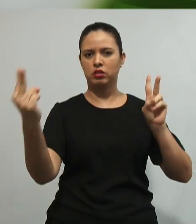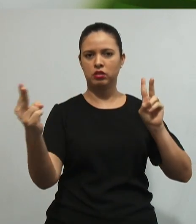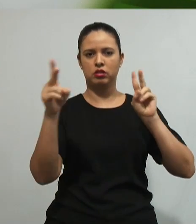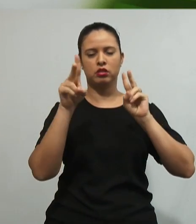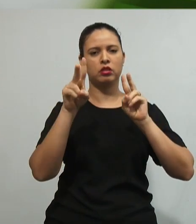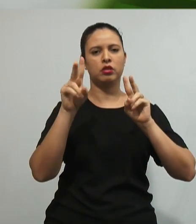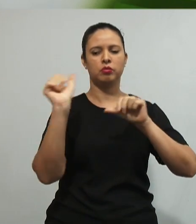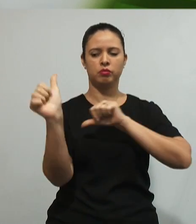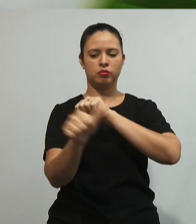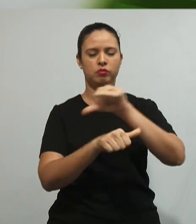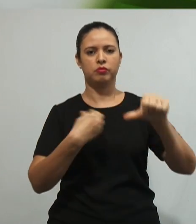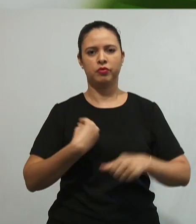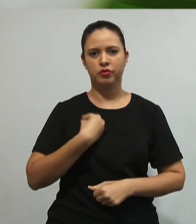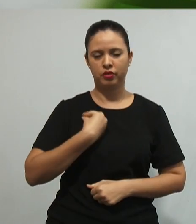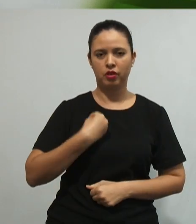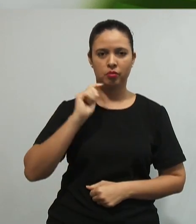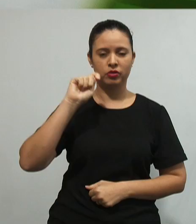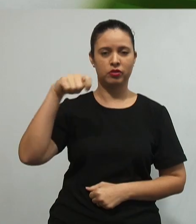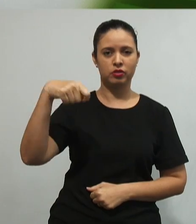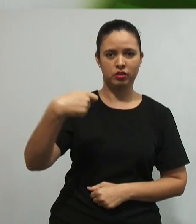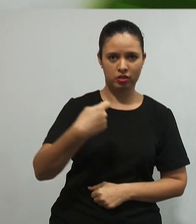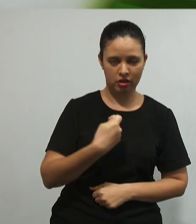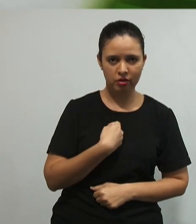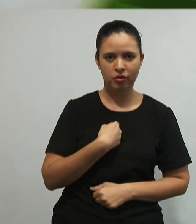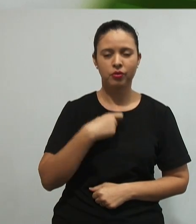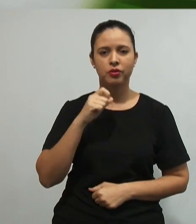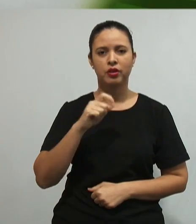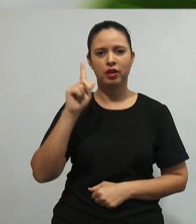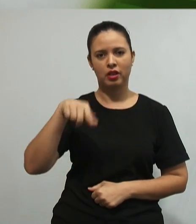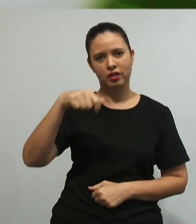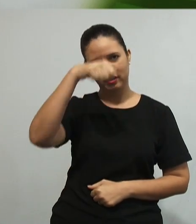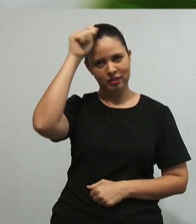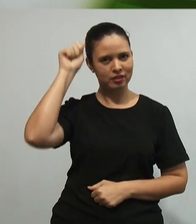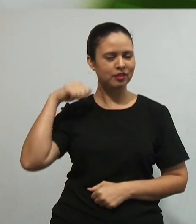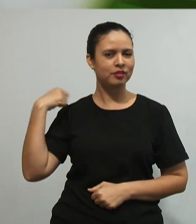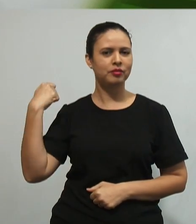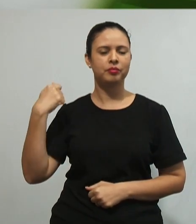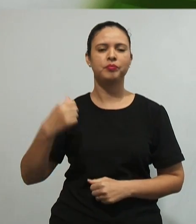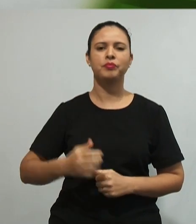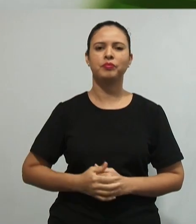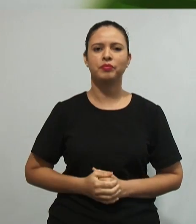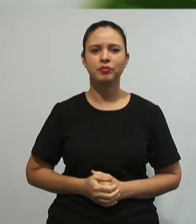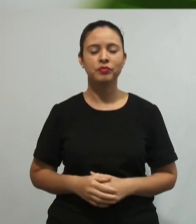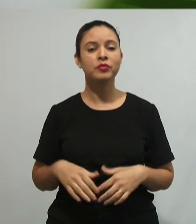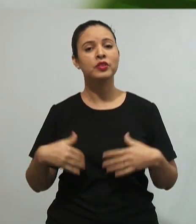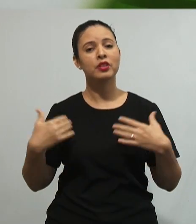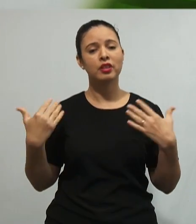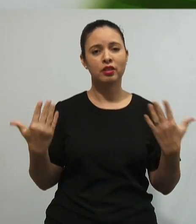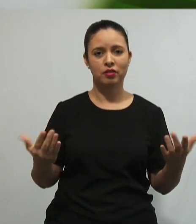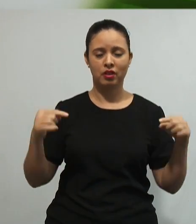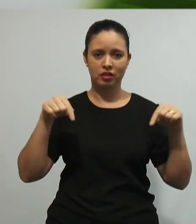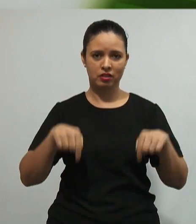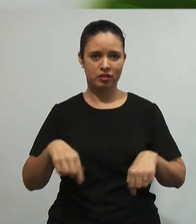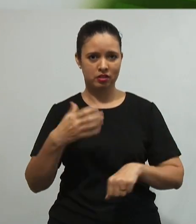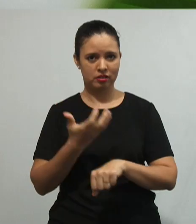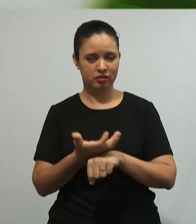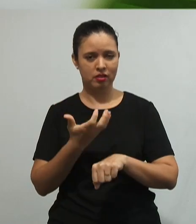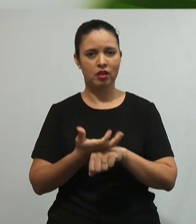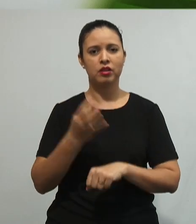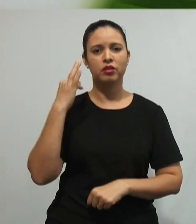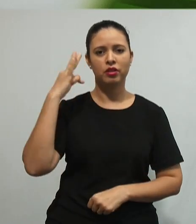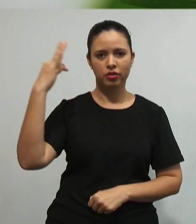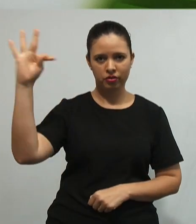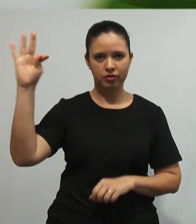verde. O sinal que me identifica na comunidade surda é este. Bem, nessa disciplina Teorias